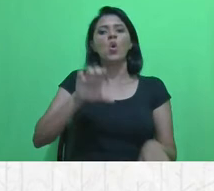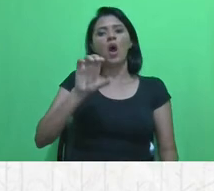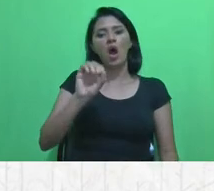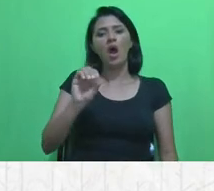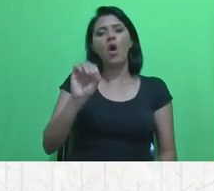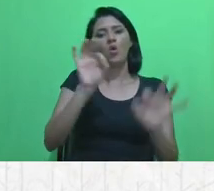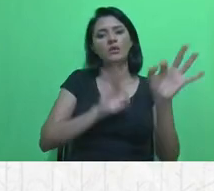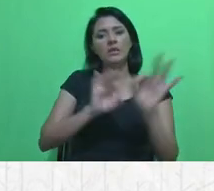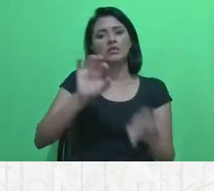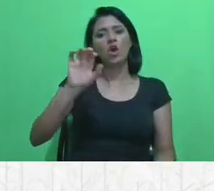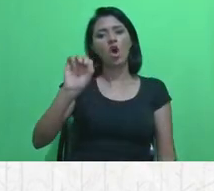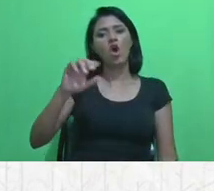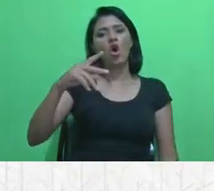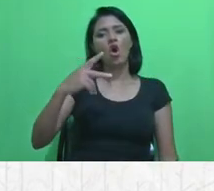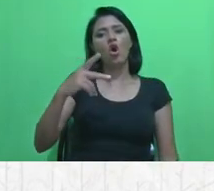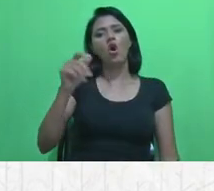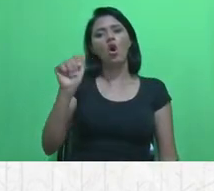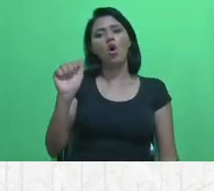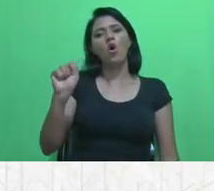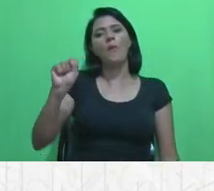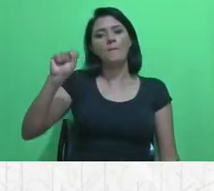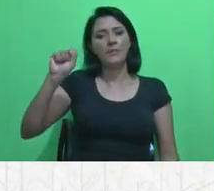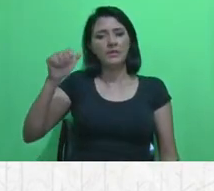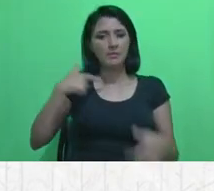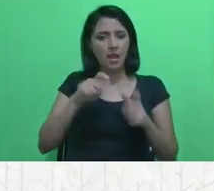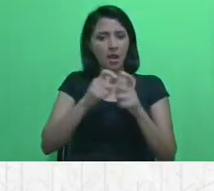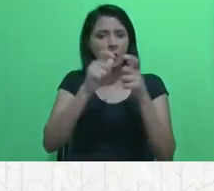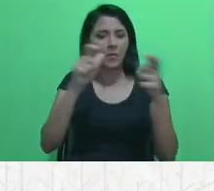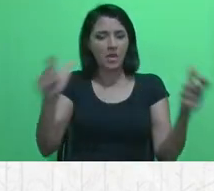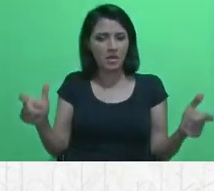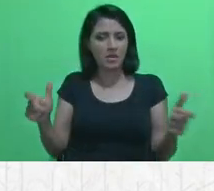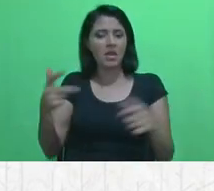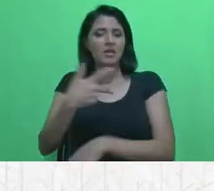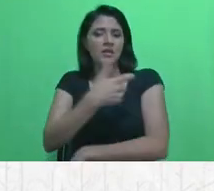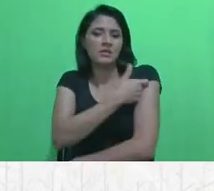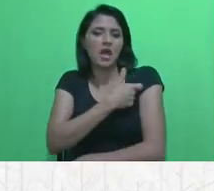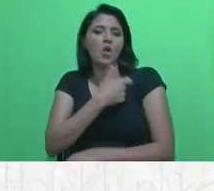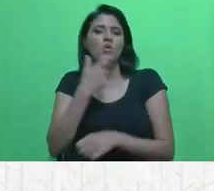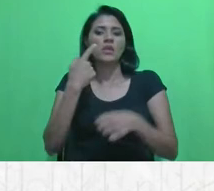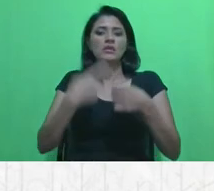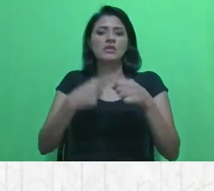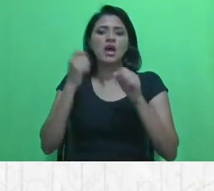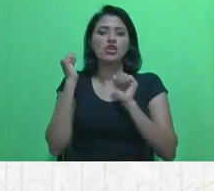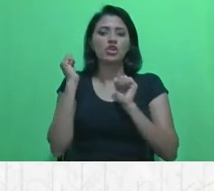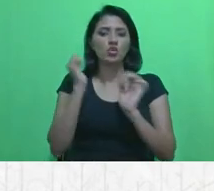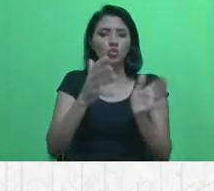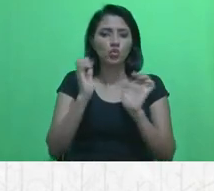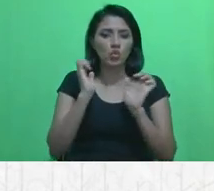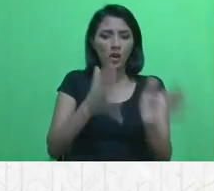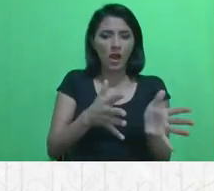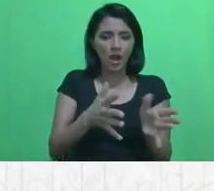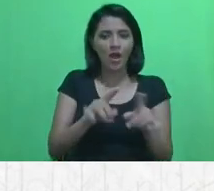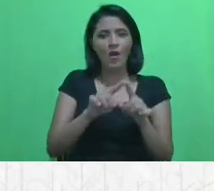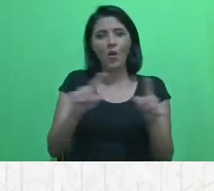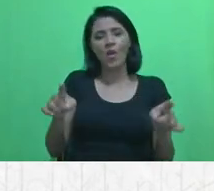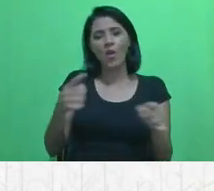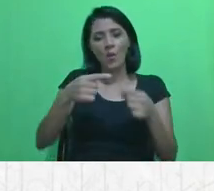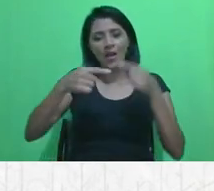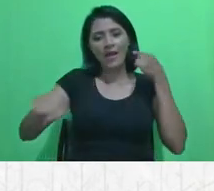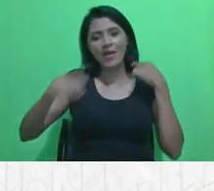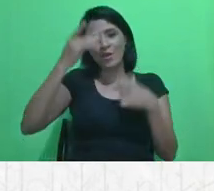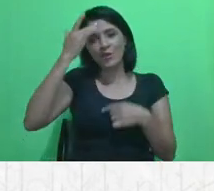OPAS, para ampliar a cobertura vacinal na cidade estrutural, como eu tinha caído, não sei se o professor Wagner falou,